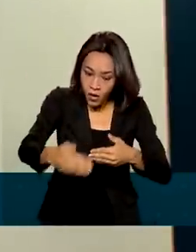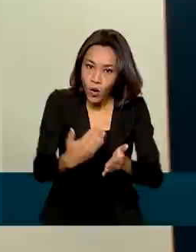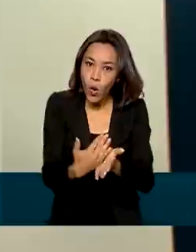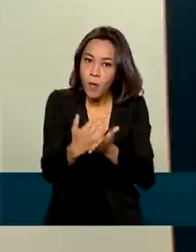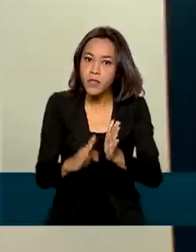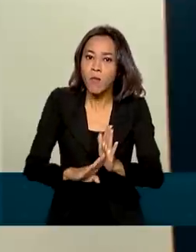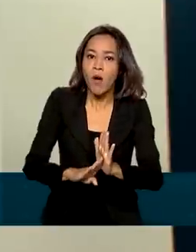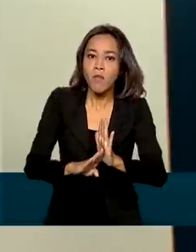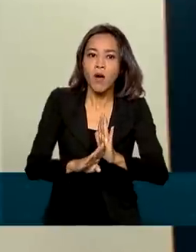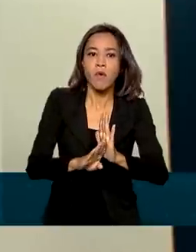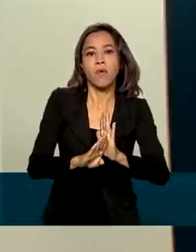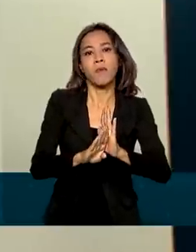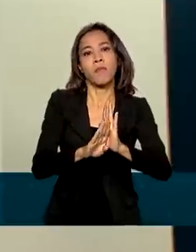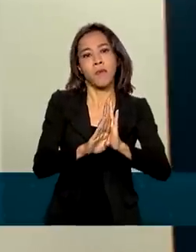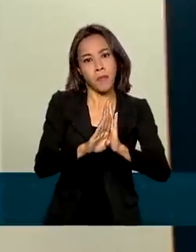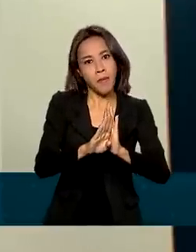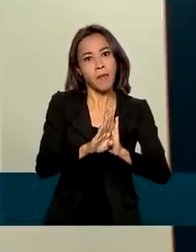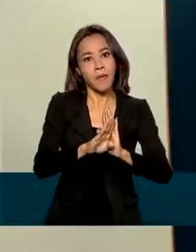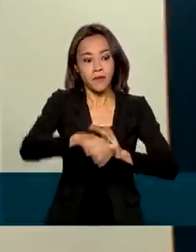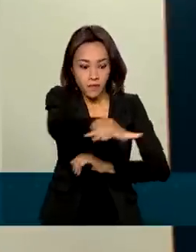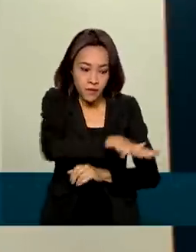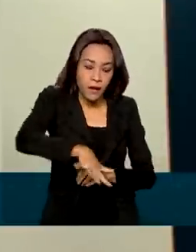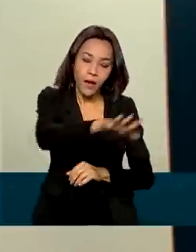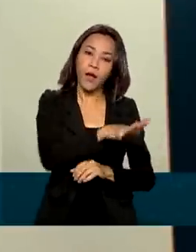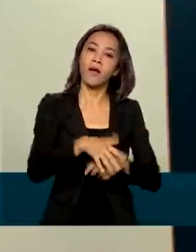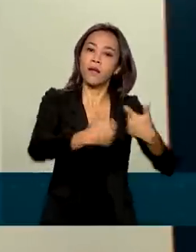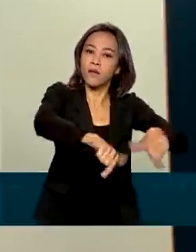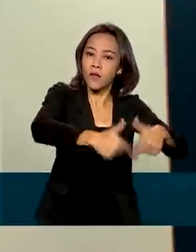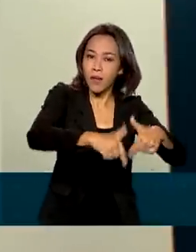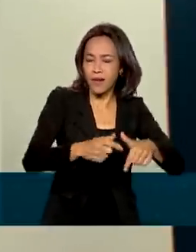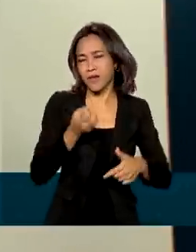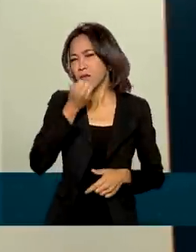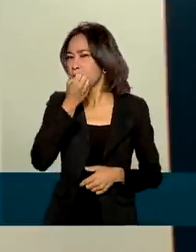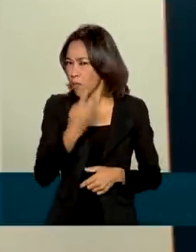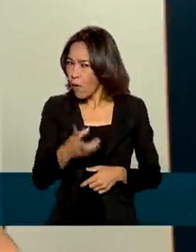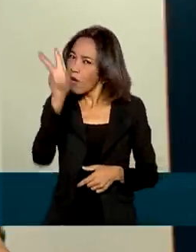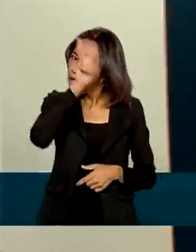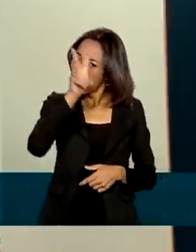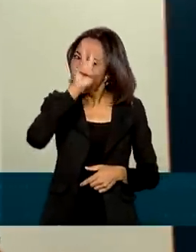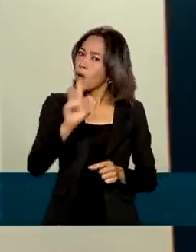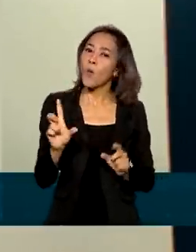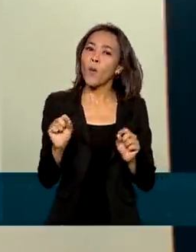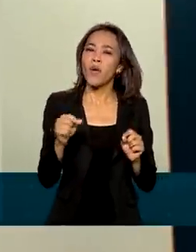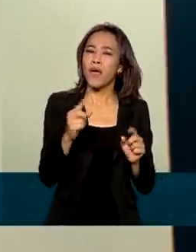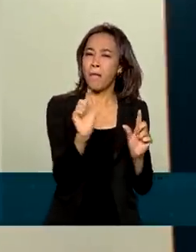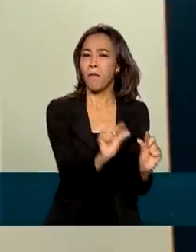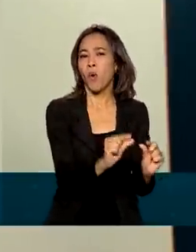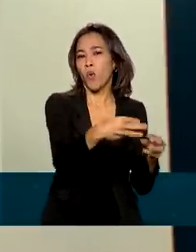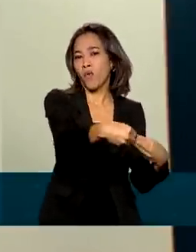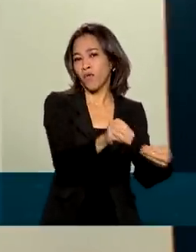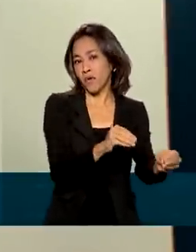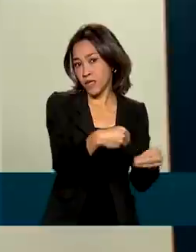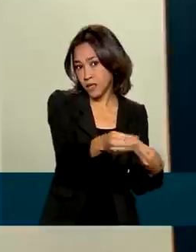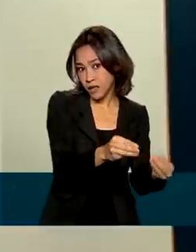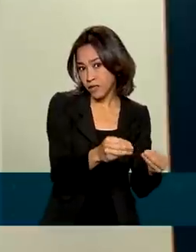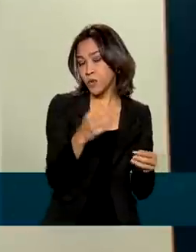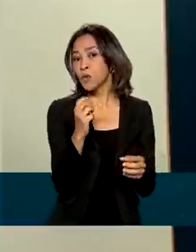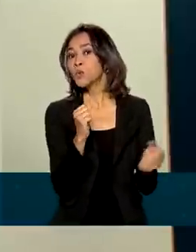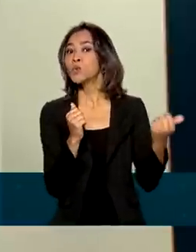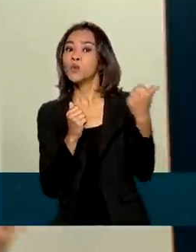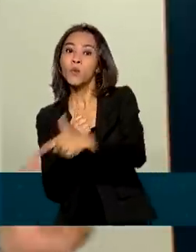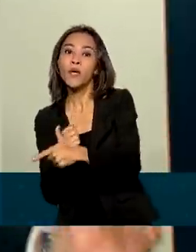se verificar também no mercado de trabalho. O nosso mercado de trabalho, é sempre bom lembrar, é menos flexível que o mercado de trabalho norte-americano.